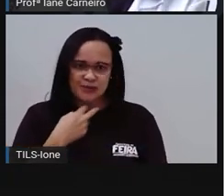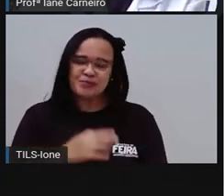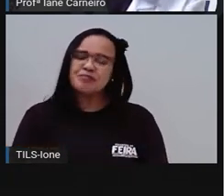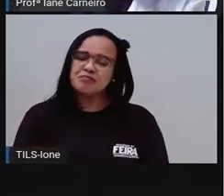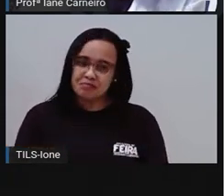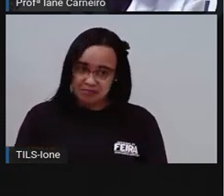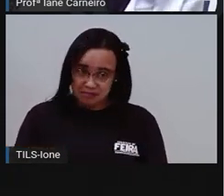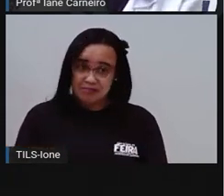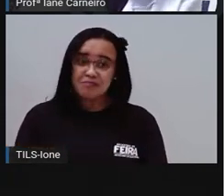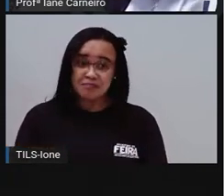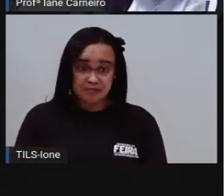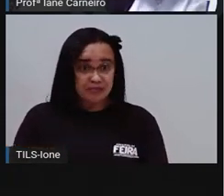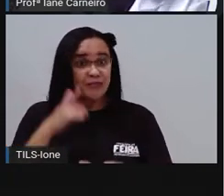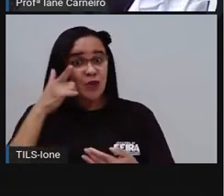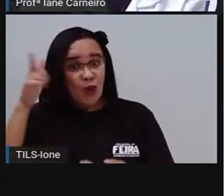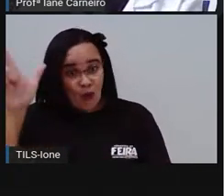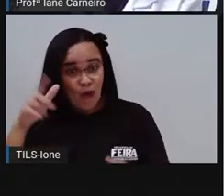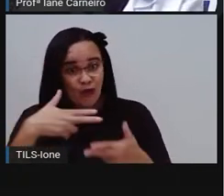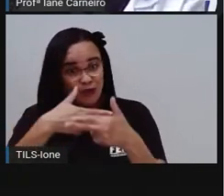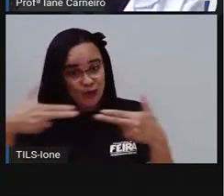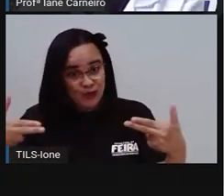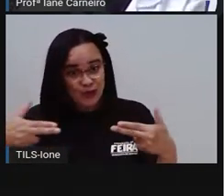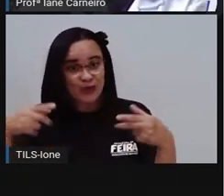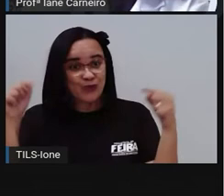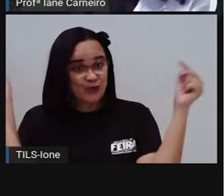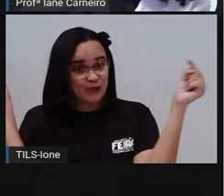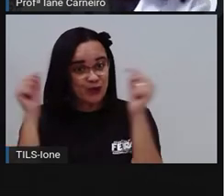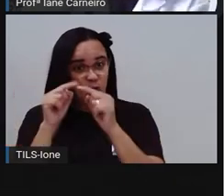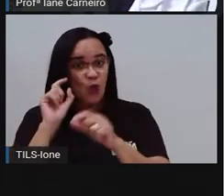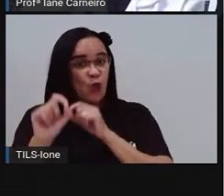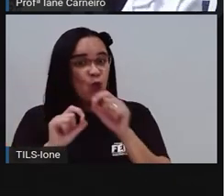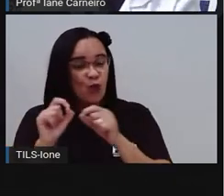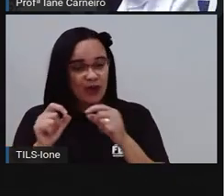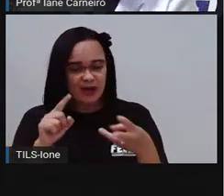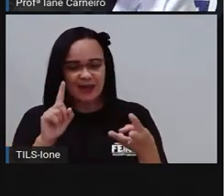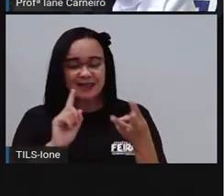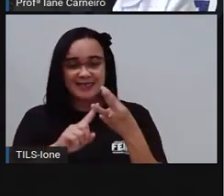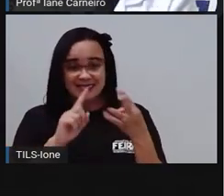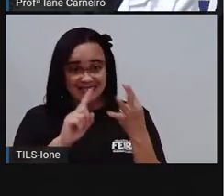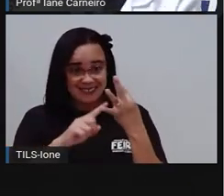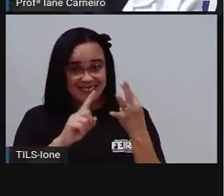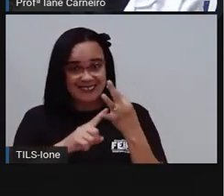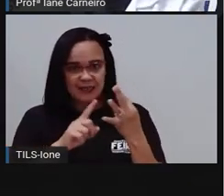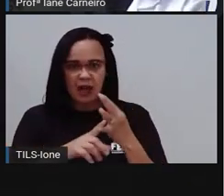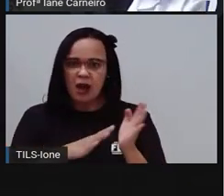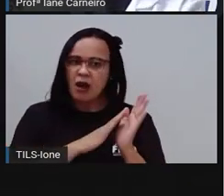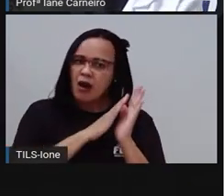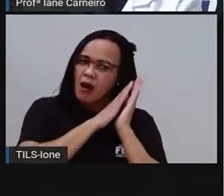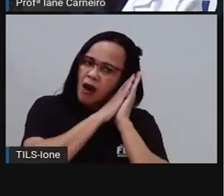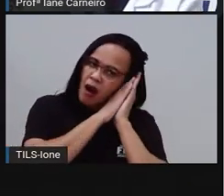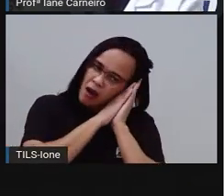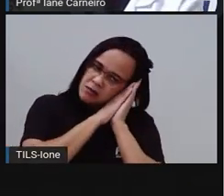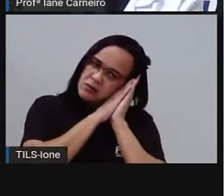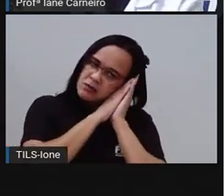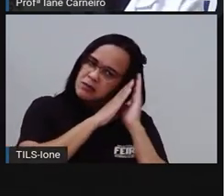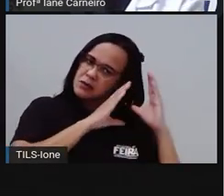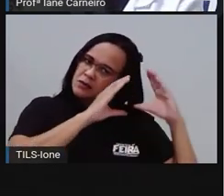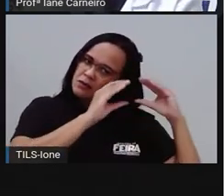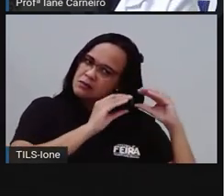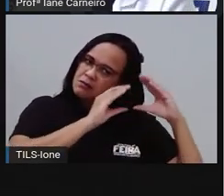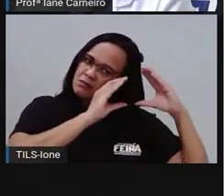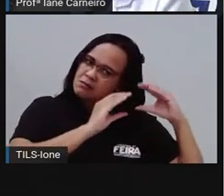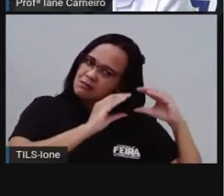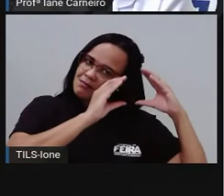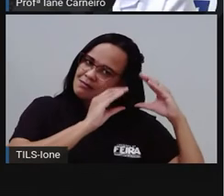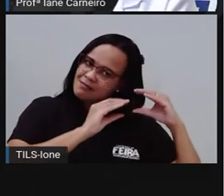travesseiro, é um objeto pessoal, né? Tem gente que não gosta de dormir com travesseiro, mas quem gosta, né? É cada um, o ideal é que